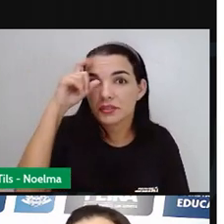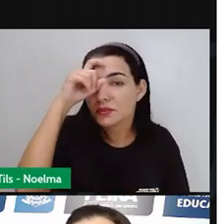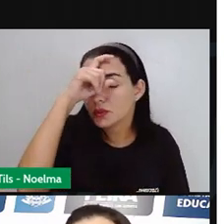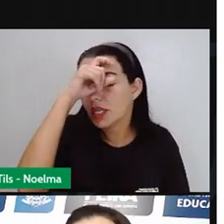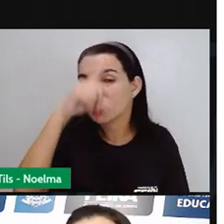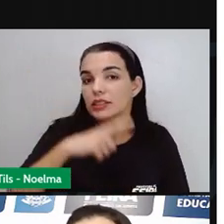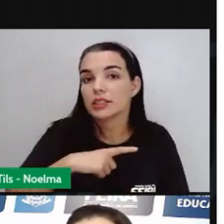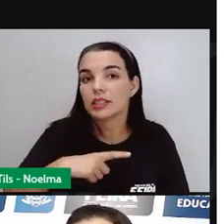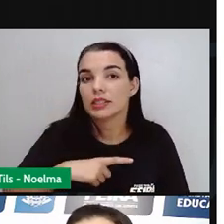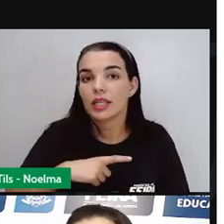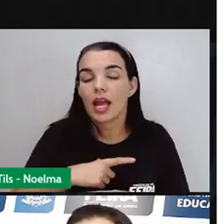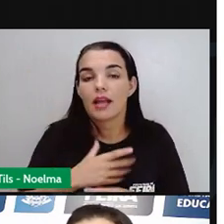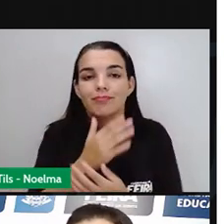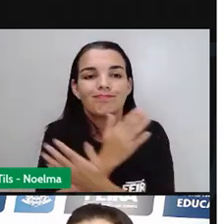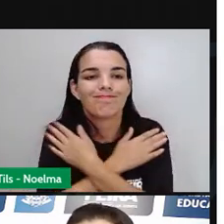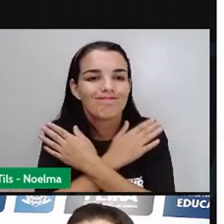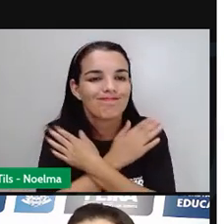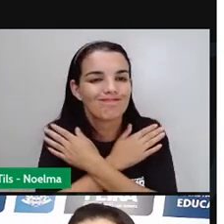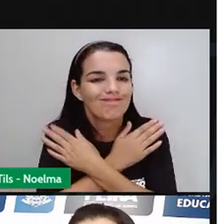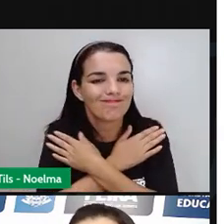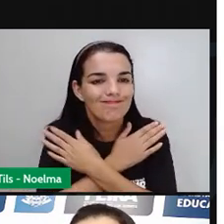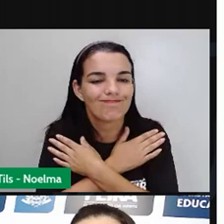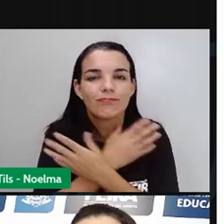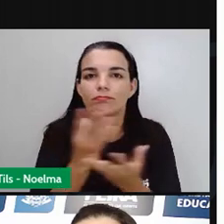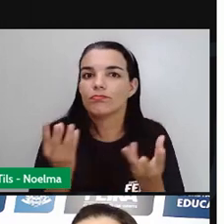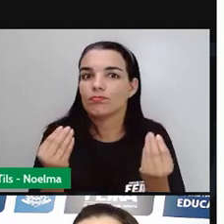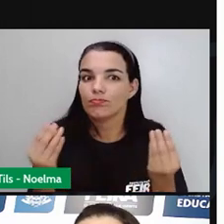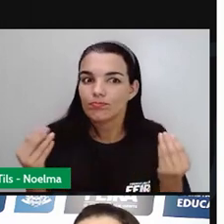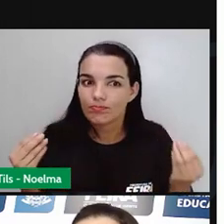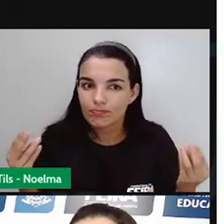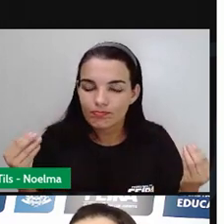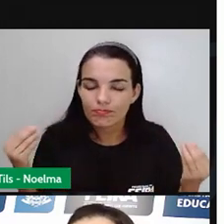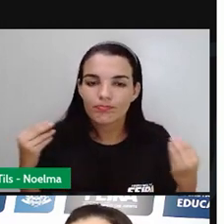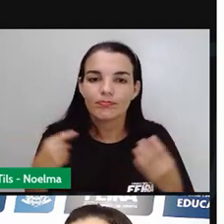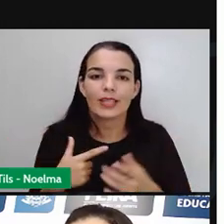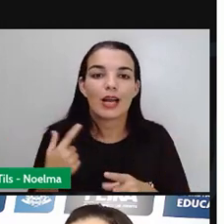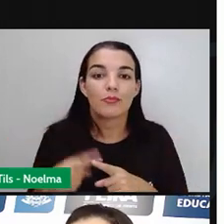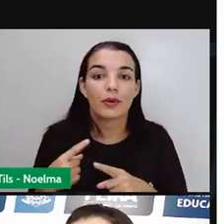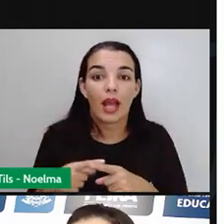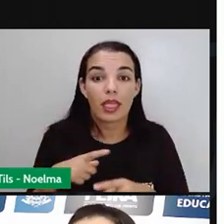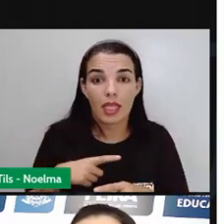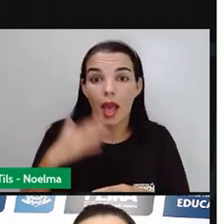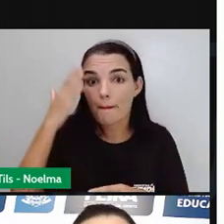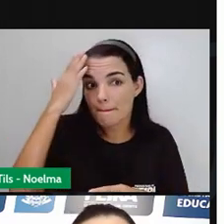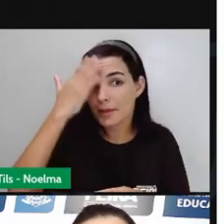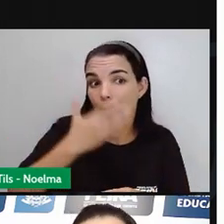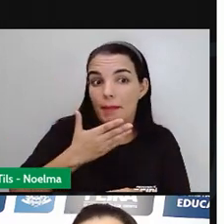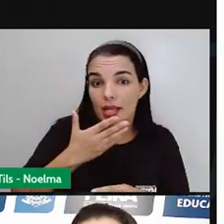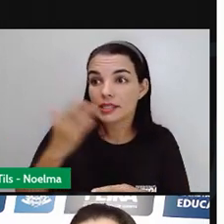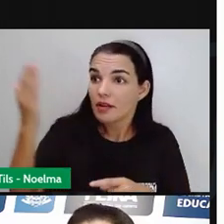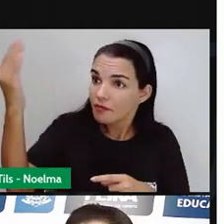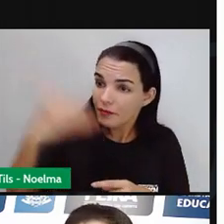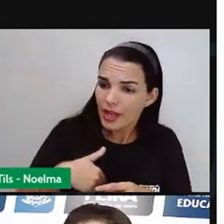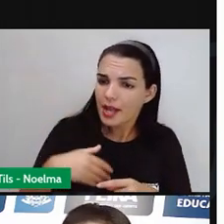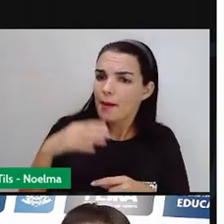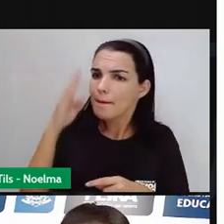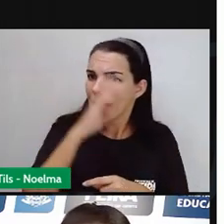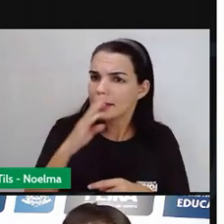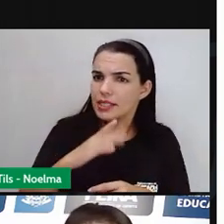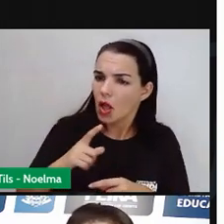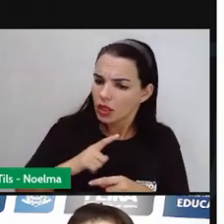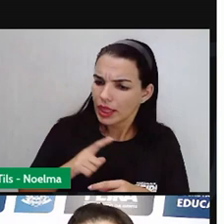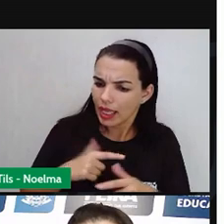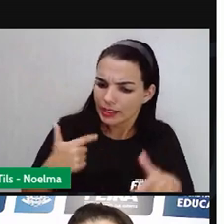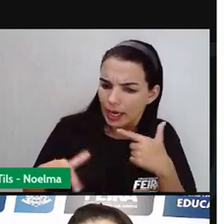era uma das dificuldades enfrentadas por eles, até porque se tinha uma promessa e quando eles chegavam aqui era totalmente o